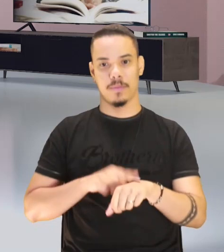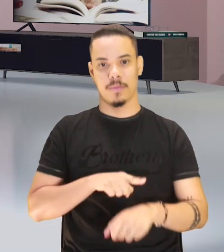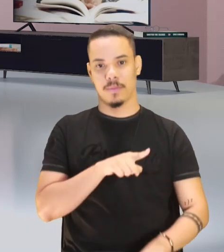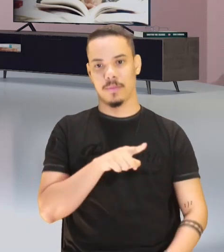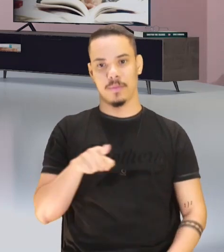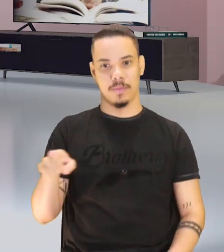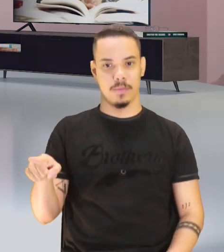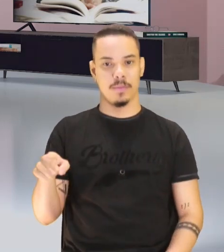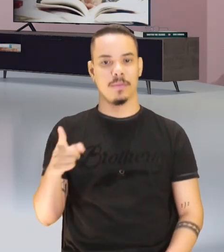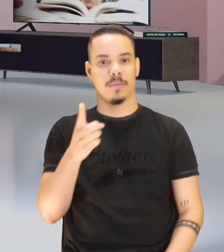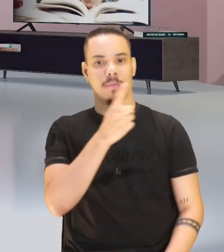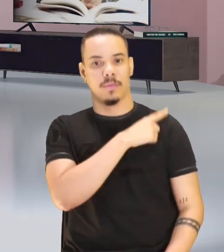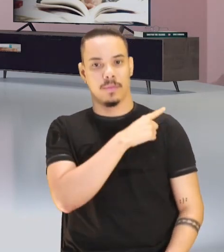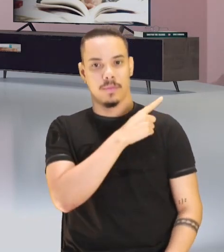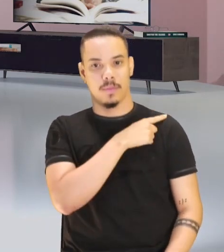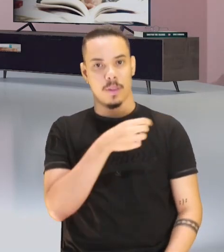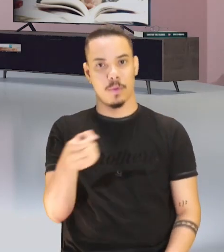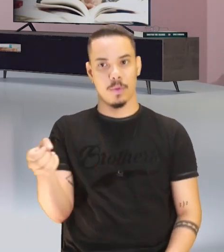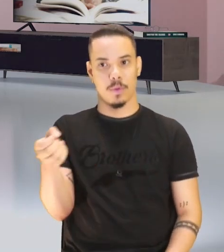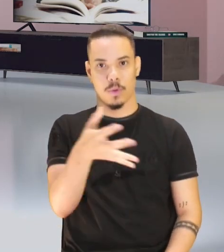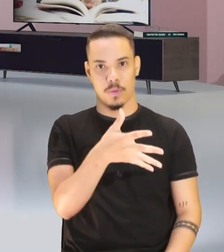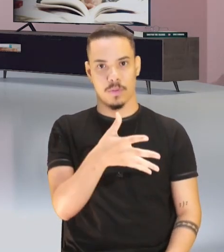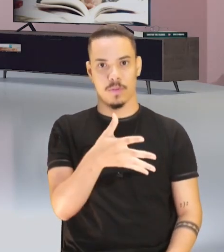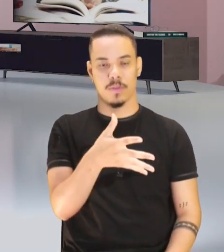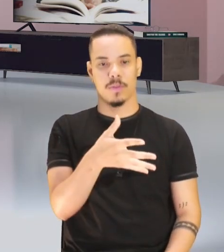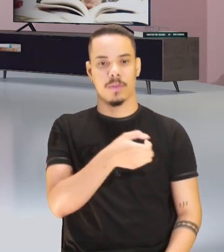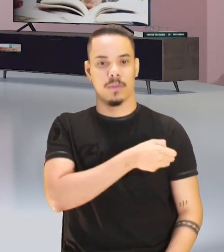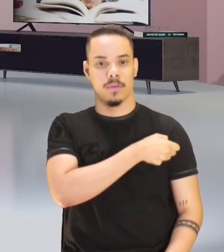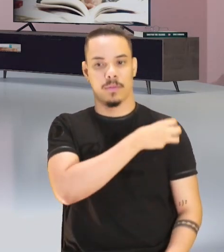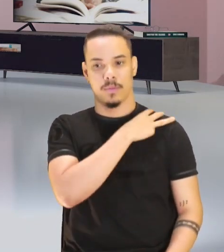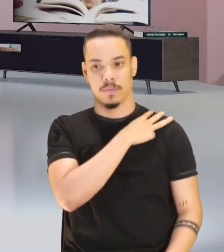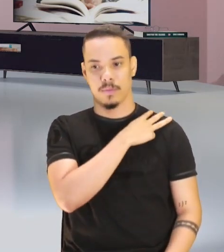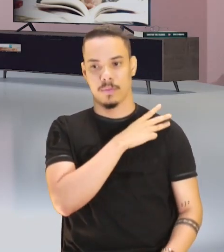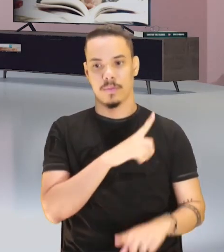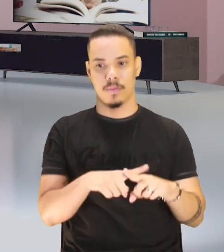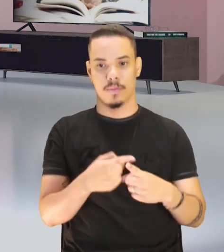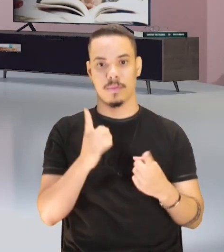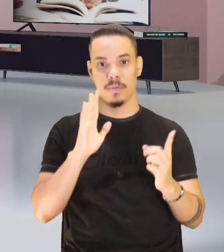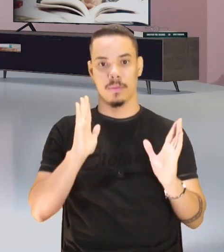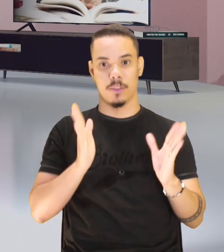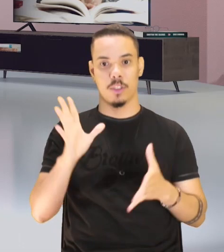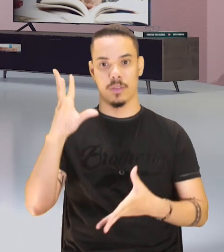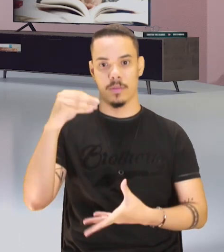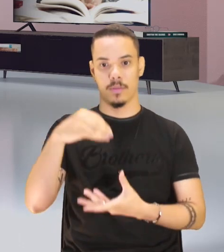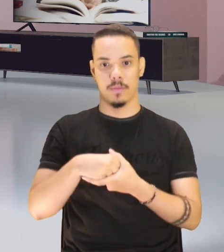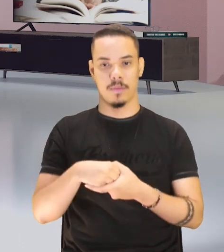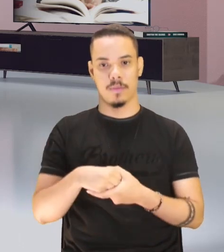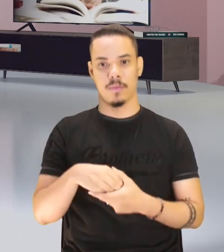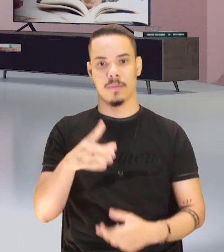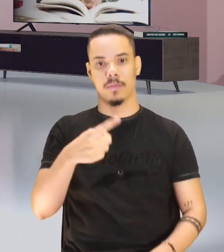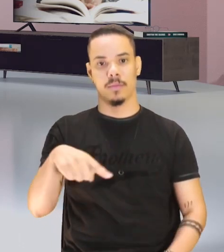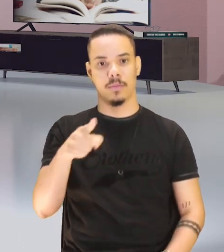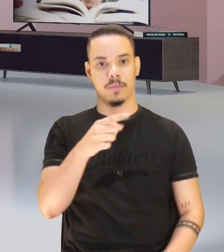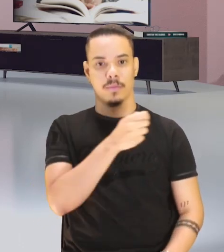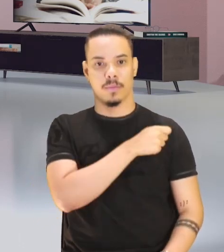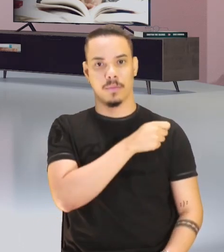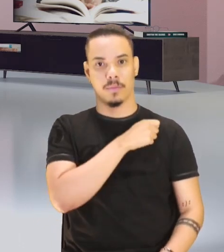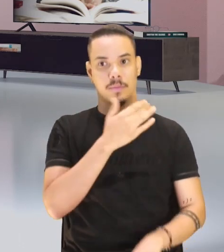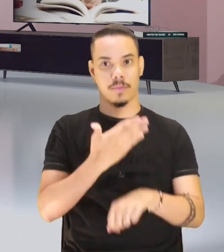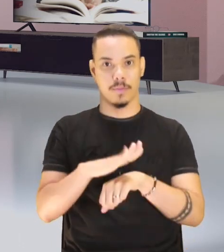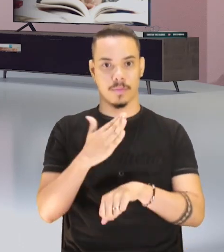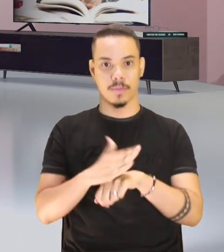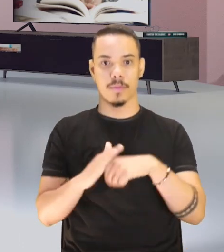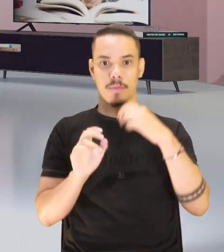primeiro ano, ensino médio, novo ensino médio, mas já adentrando aí para ser esse aluno treineiro, tá